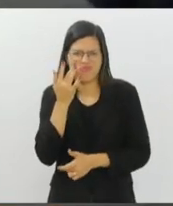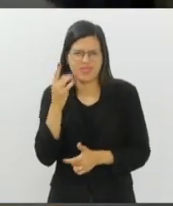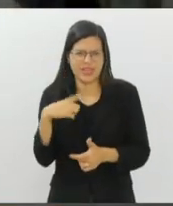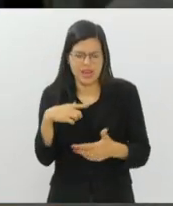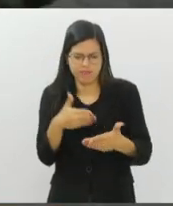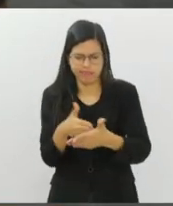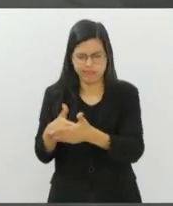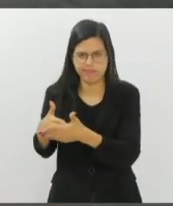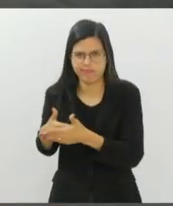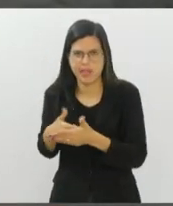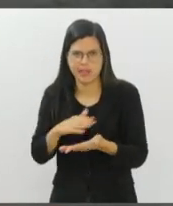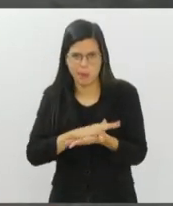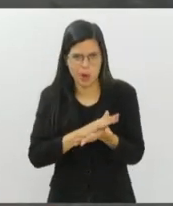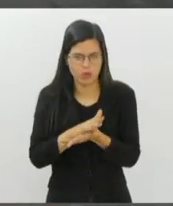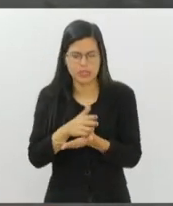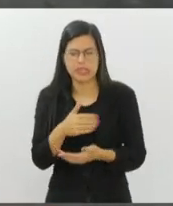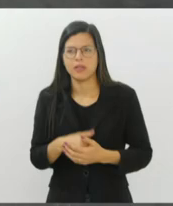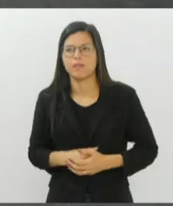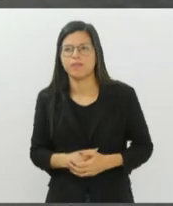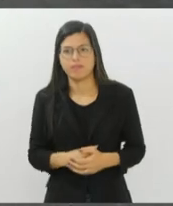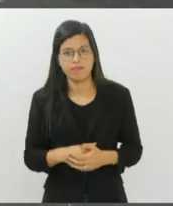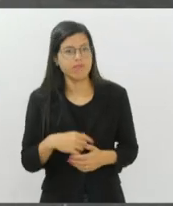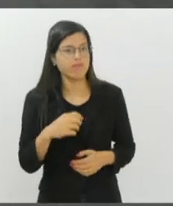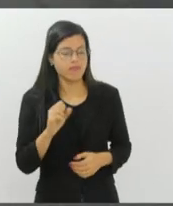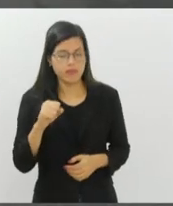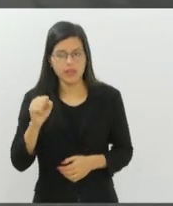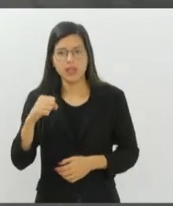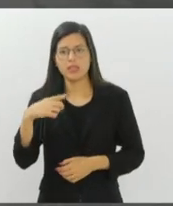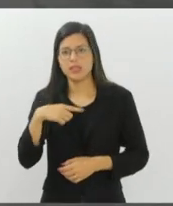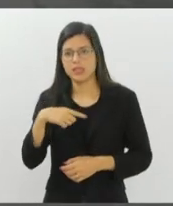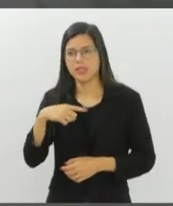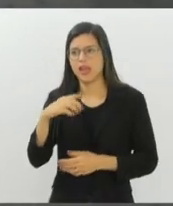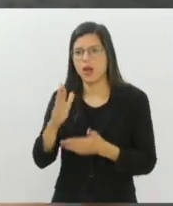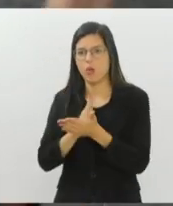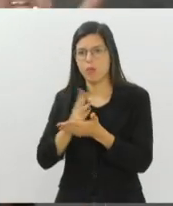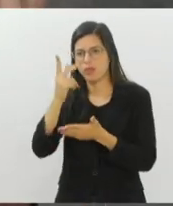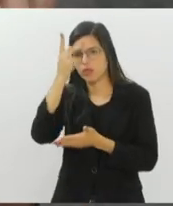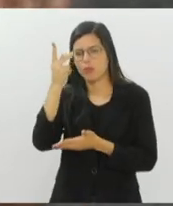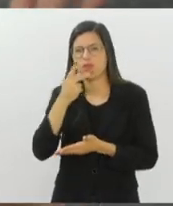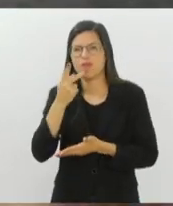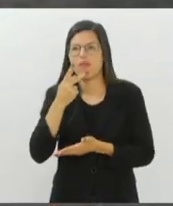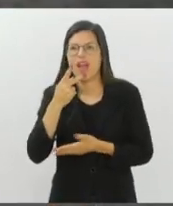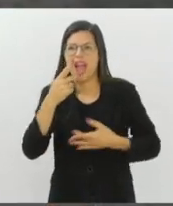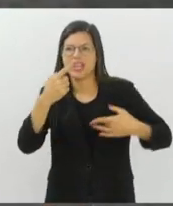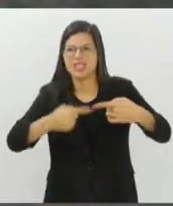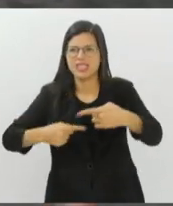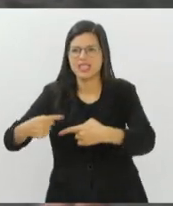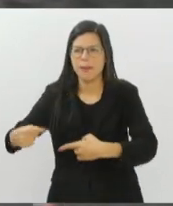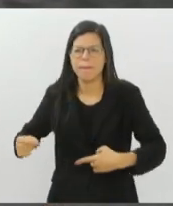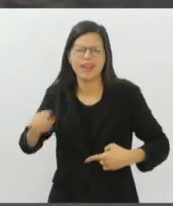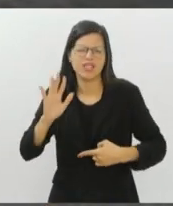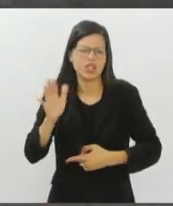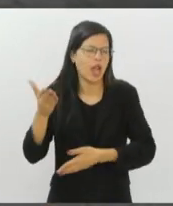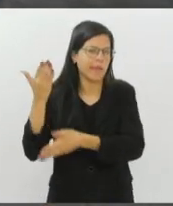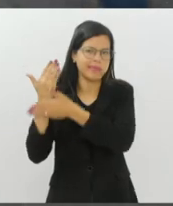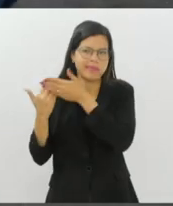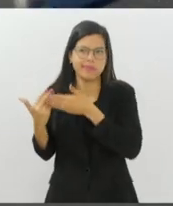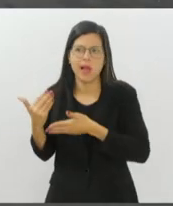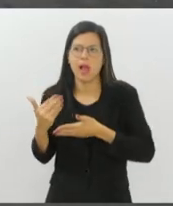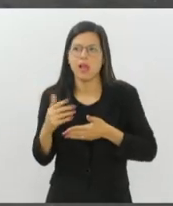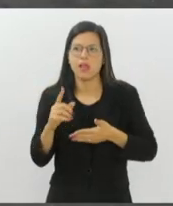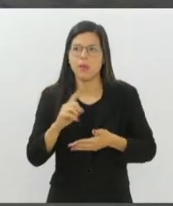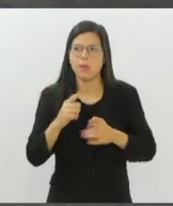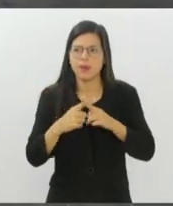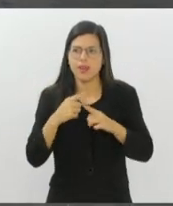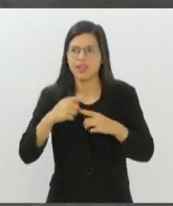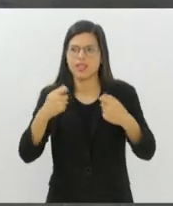resistência, A gente tem algumas pessoas até que falam, ah, esse debate está ultrapassado. Falei, não, não está ultrapassado porque a gente vira e